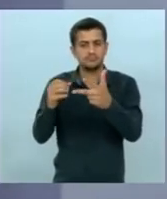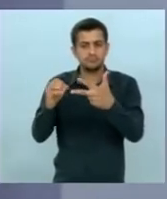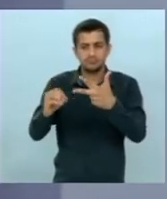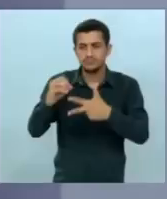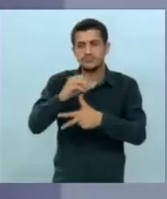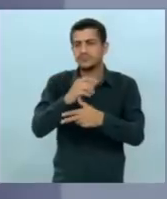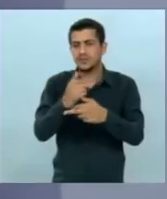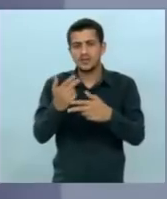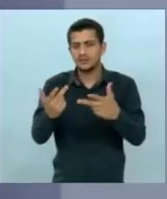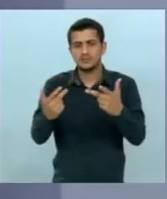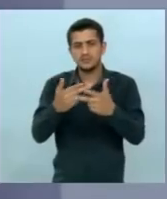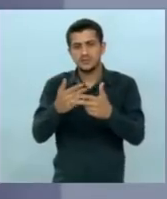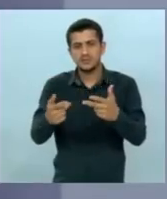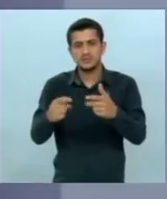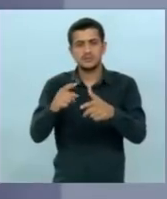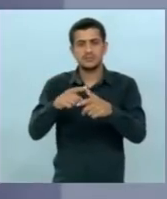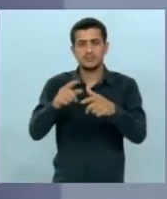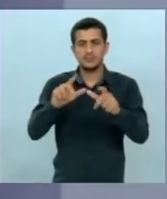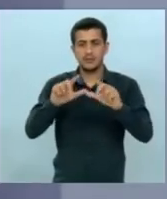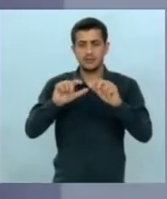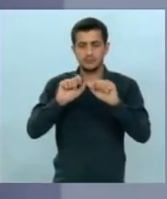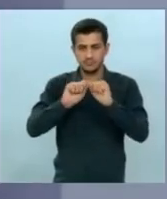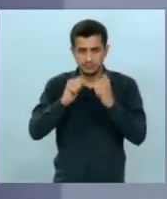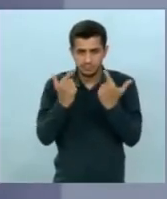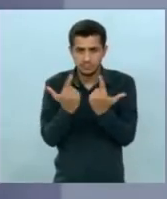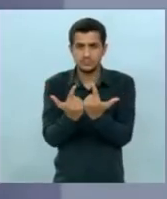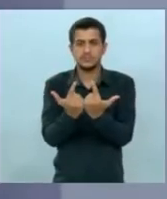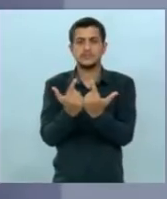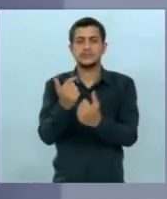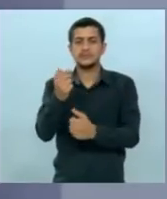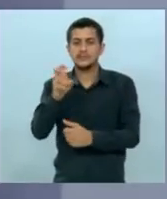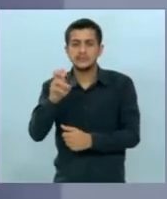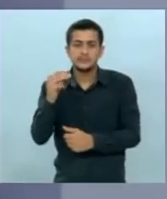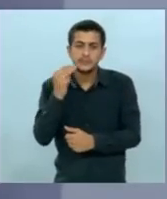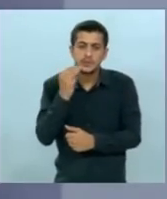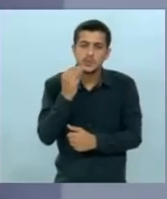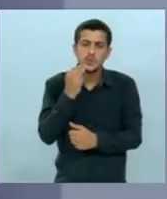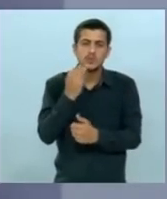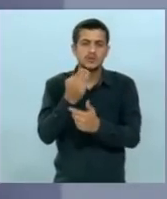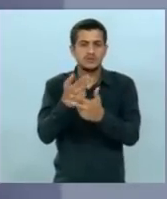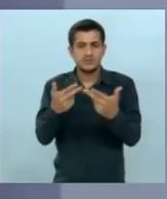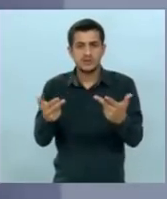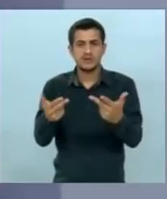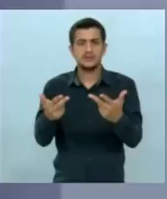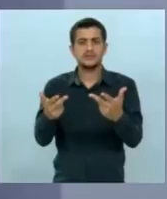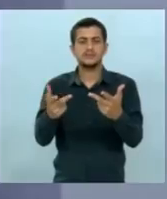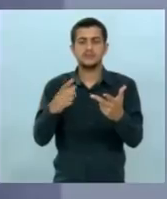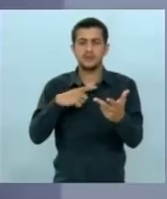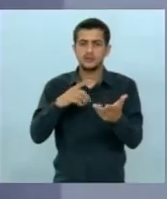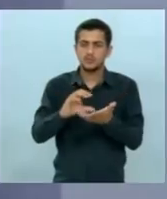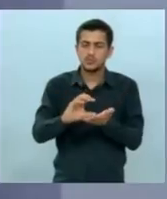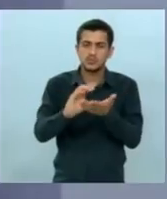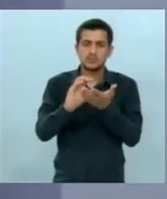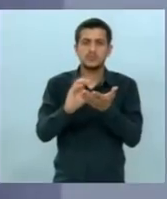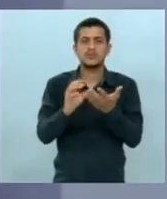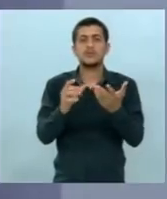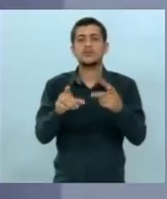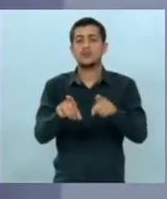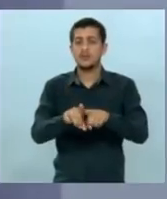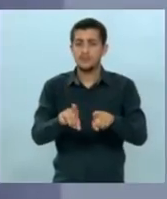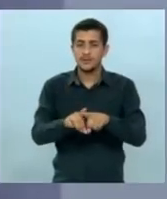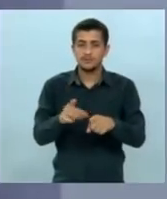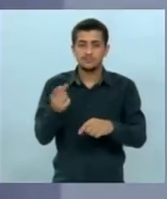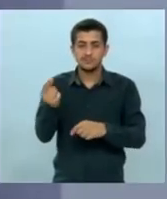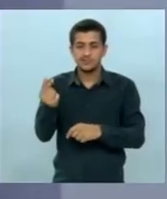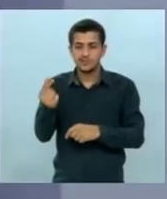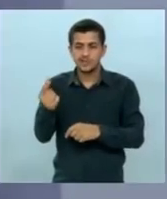Assembleia Legislativa, nós temos que quase 5 bilhões é com o serviço da dívida e poderes constituídos. Nós temos os recursos que são